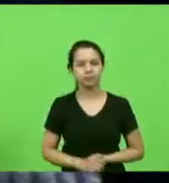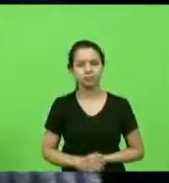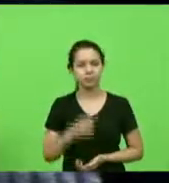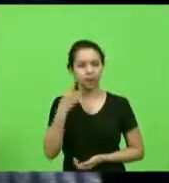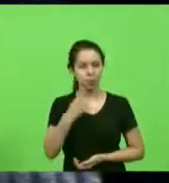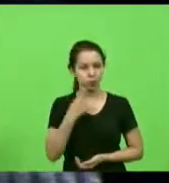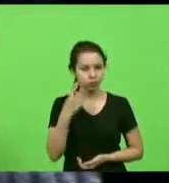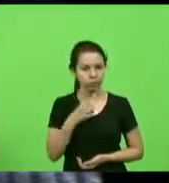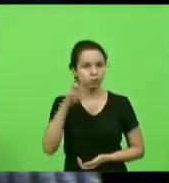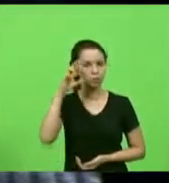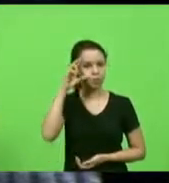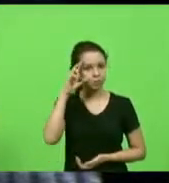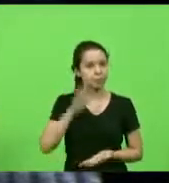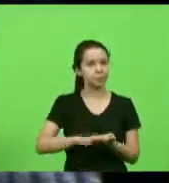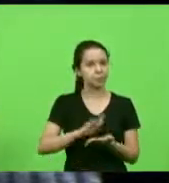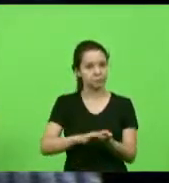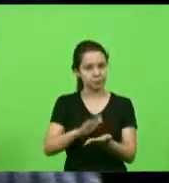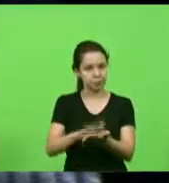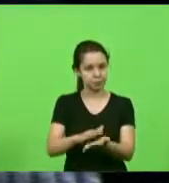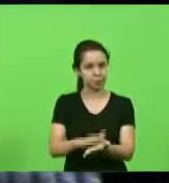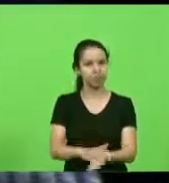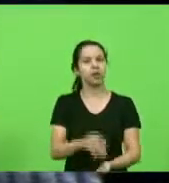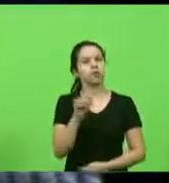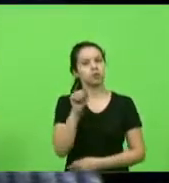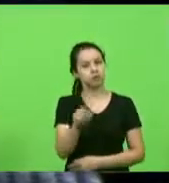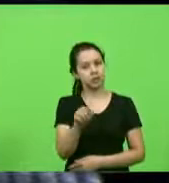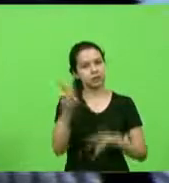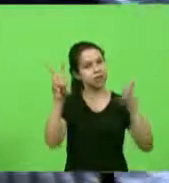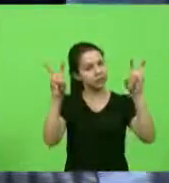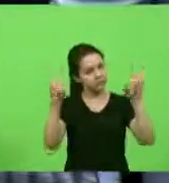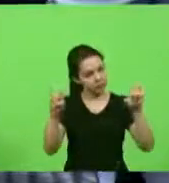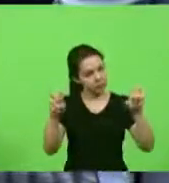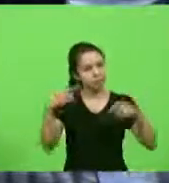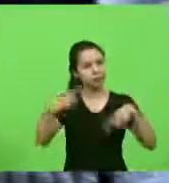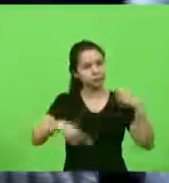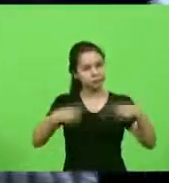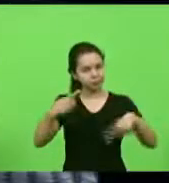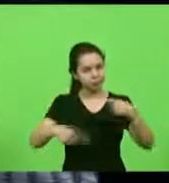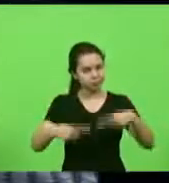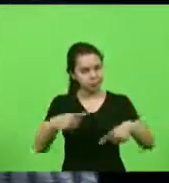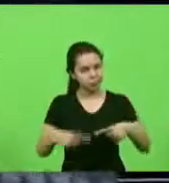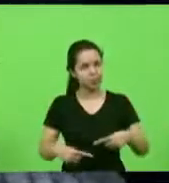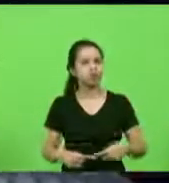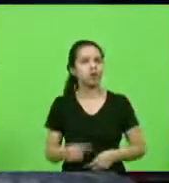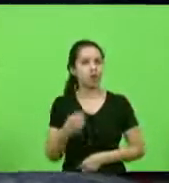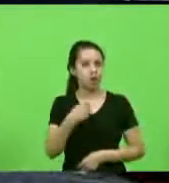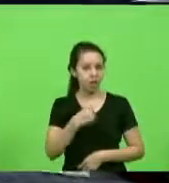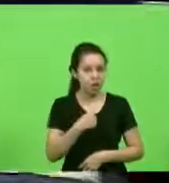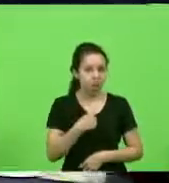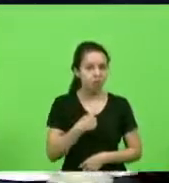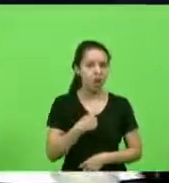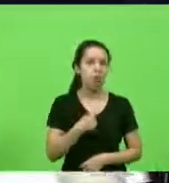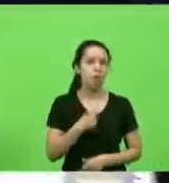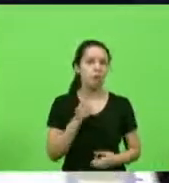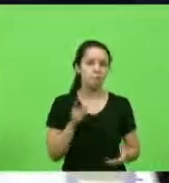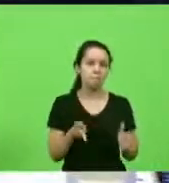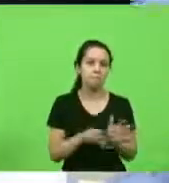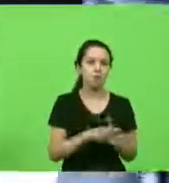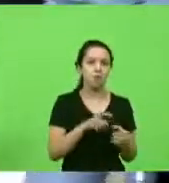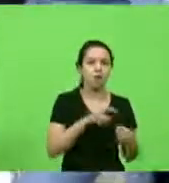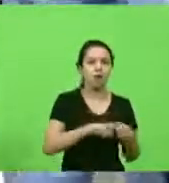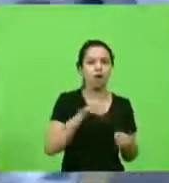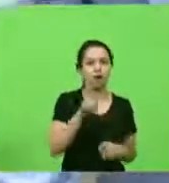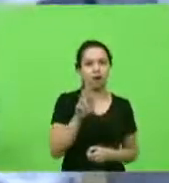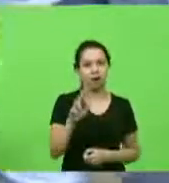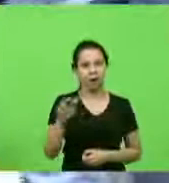quero te parabenizar por levantar esse tema novamente que eu enquanto eu faço ainda parte do GRAC nós reunimos frequência